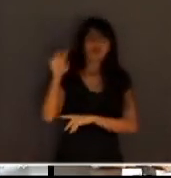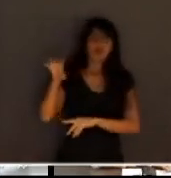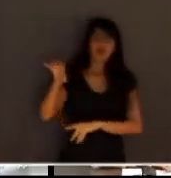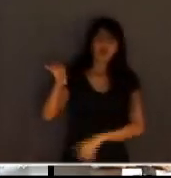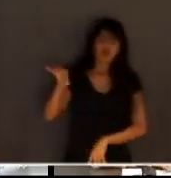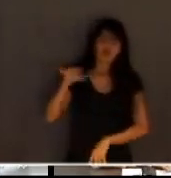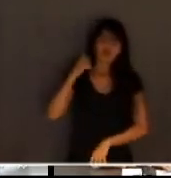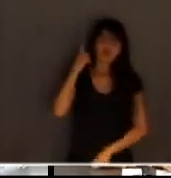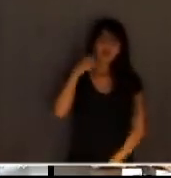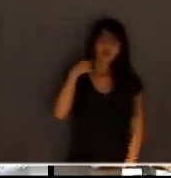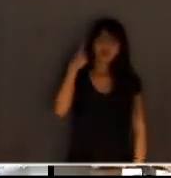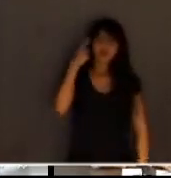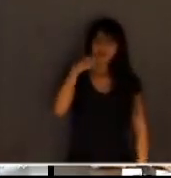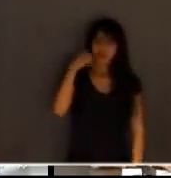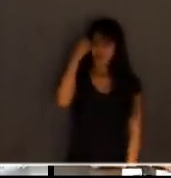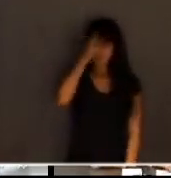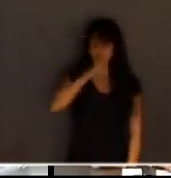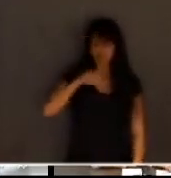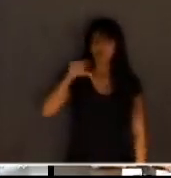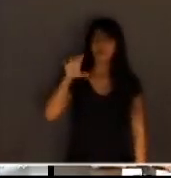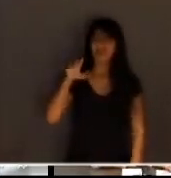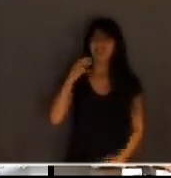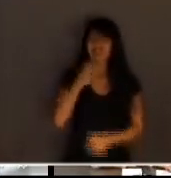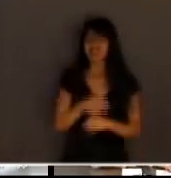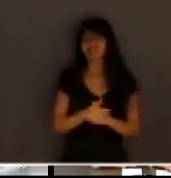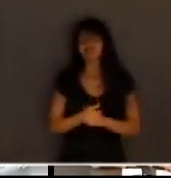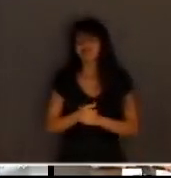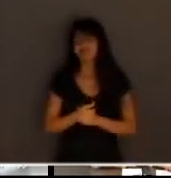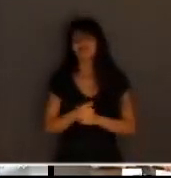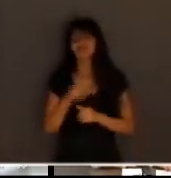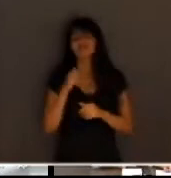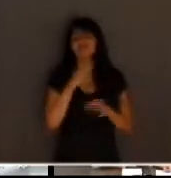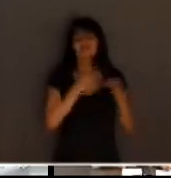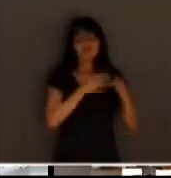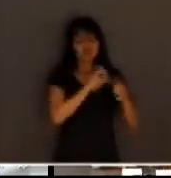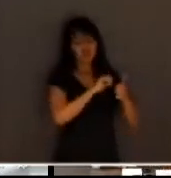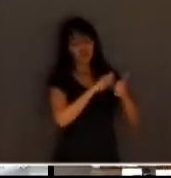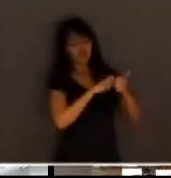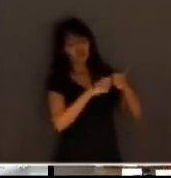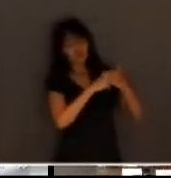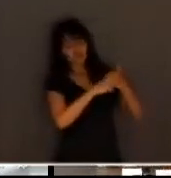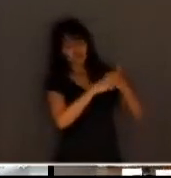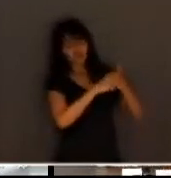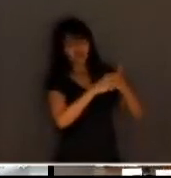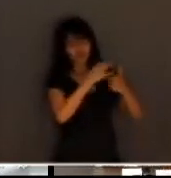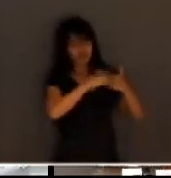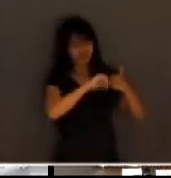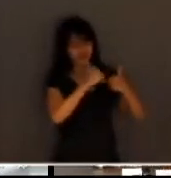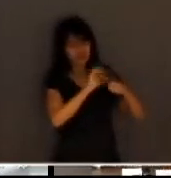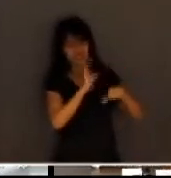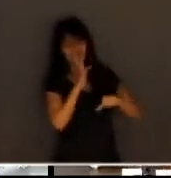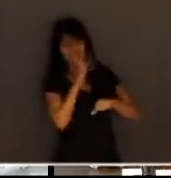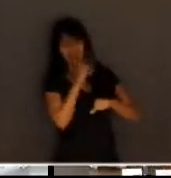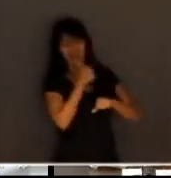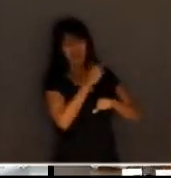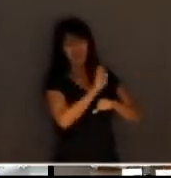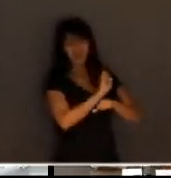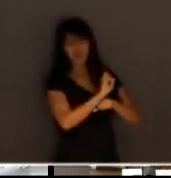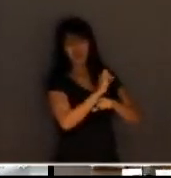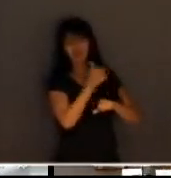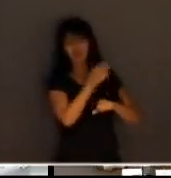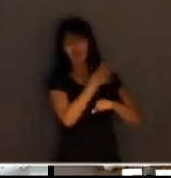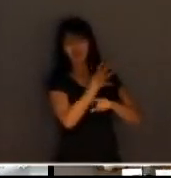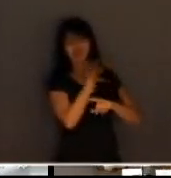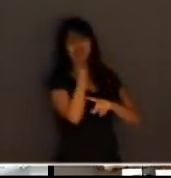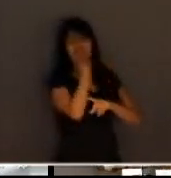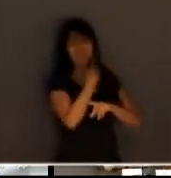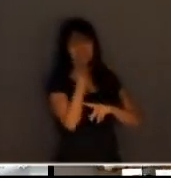mas, todo o tempo de um júri, júris que estão demorando 14 dias, ou 14 horas, são júris extremamente cansativos. Naturalmente, a